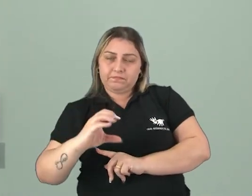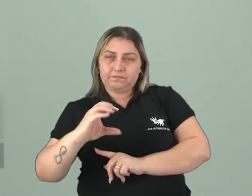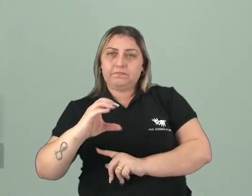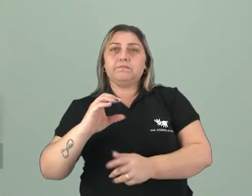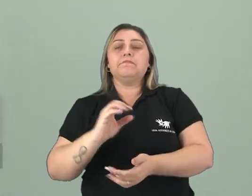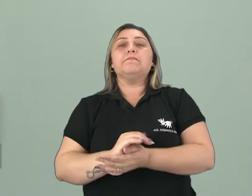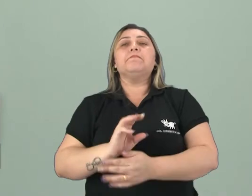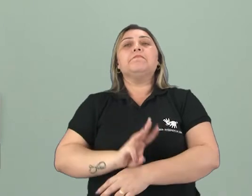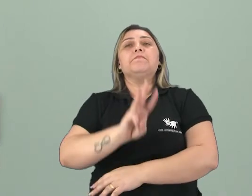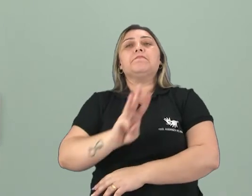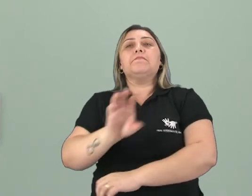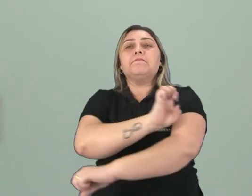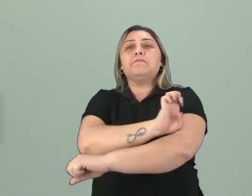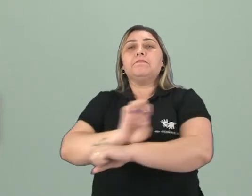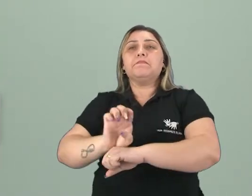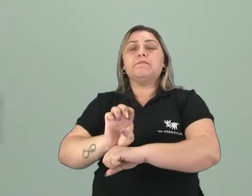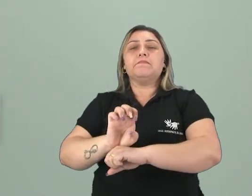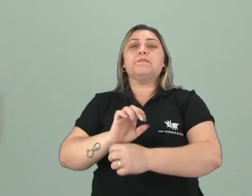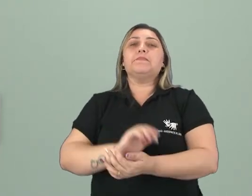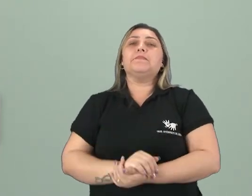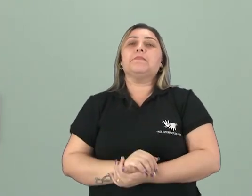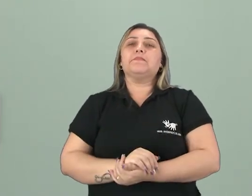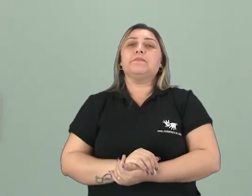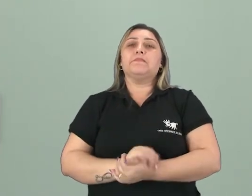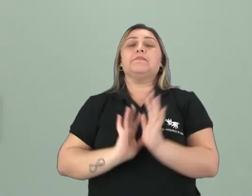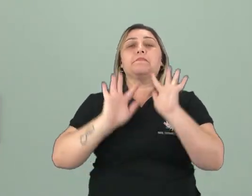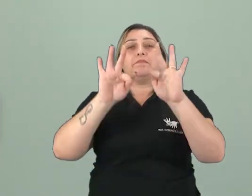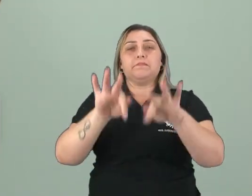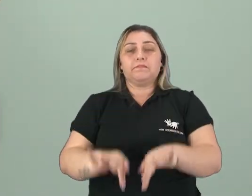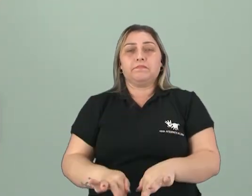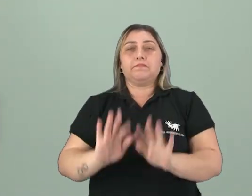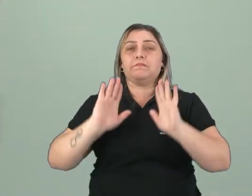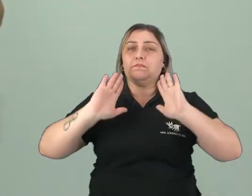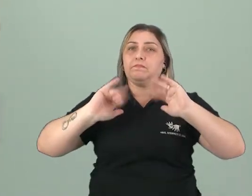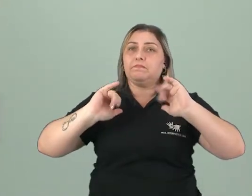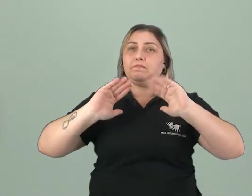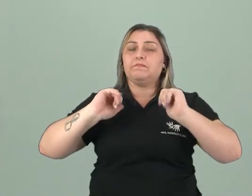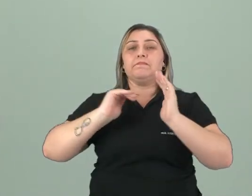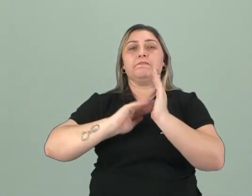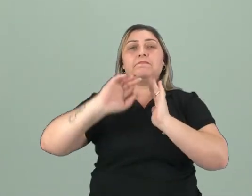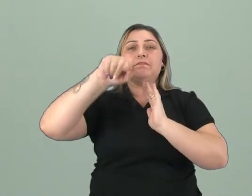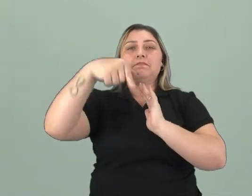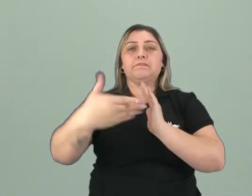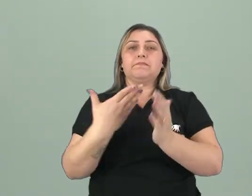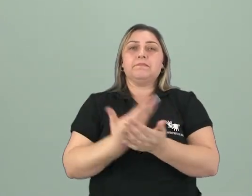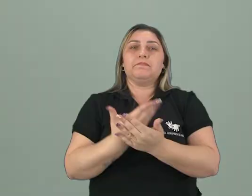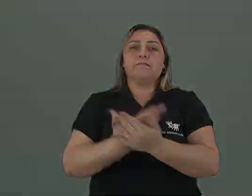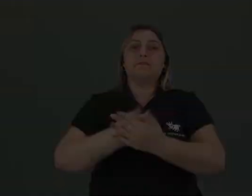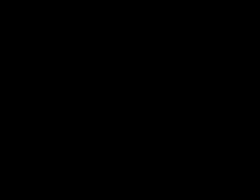Eduque no site da Secretaria de Educação. A gente vai ficando por aqui. Tchau, tchau e até uma próxima.